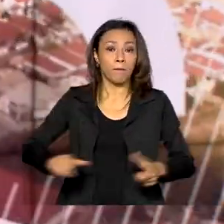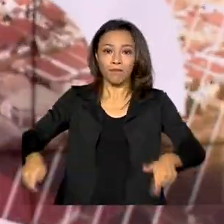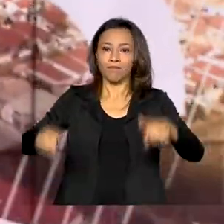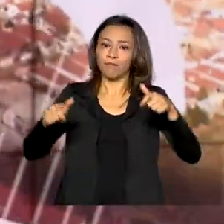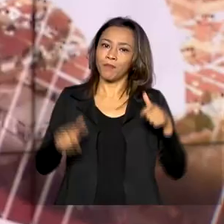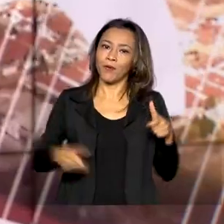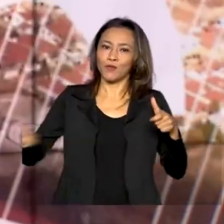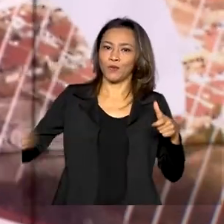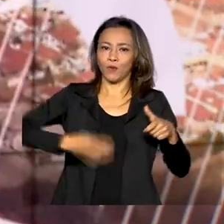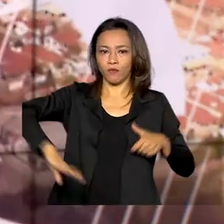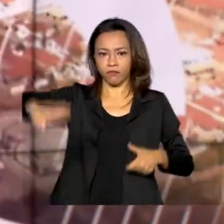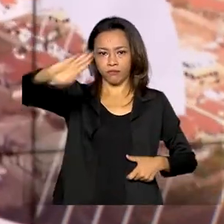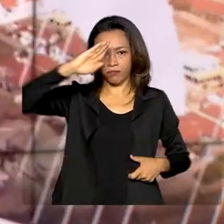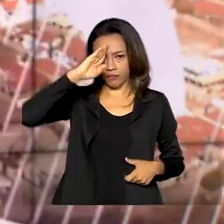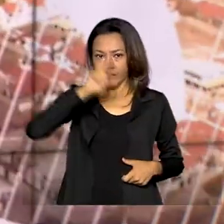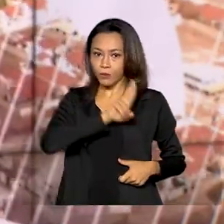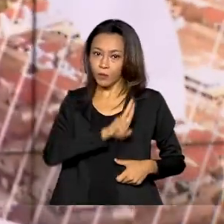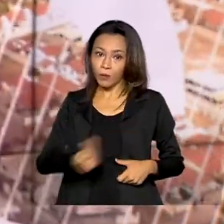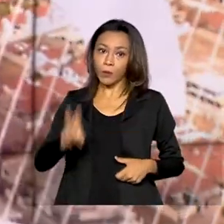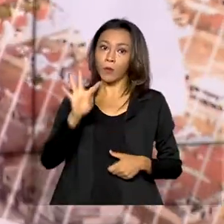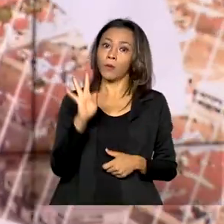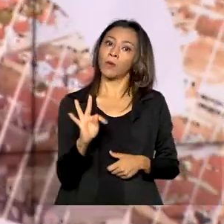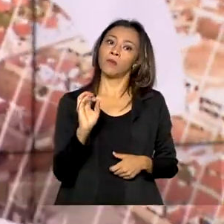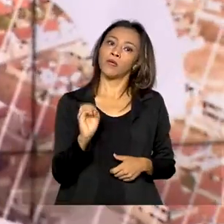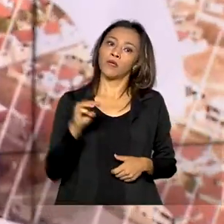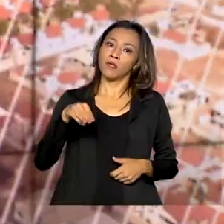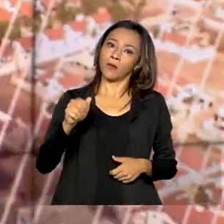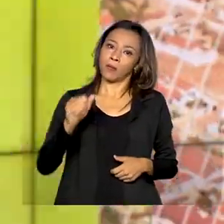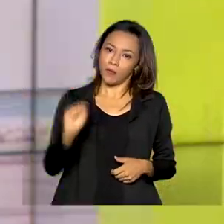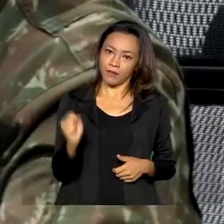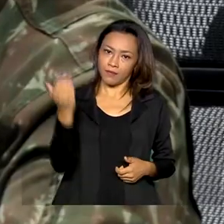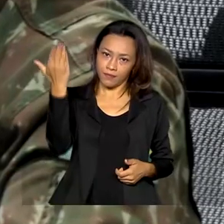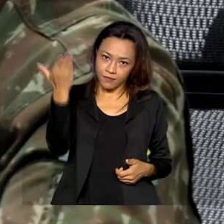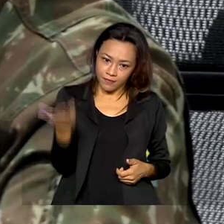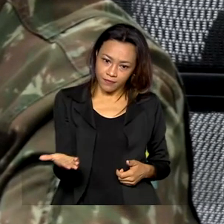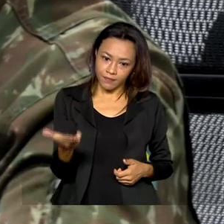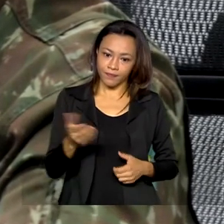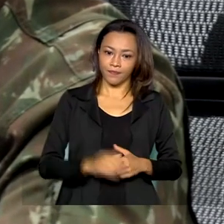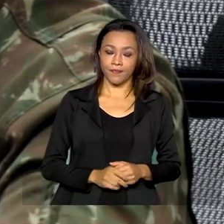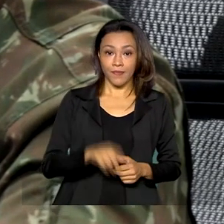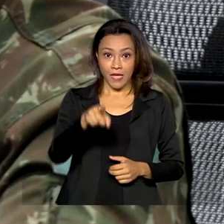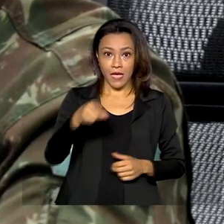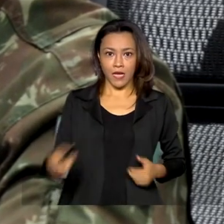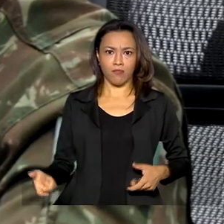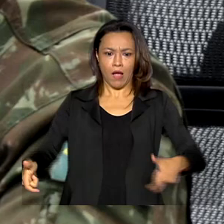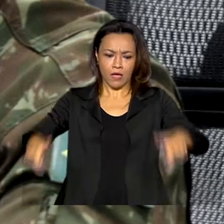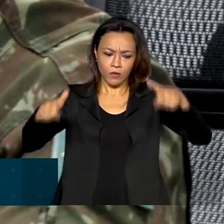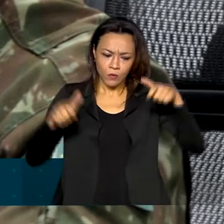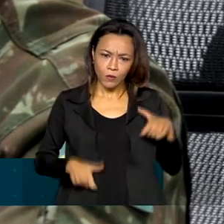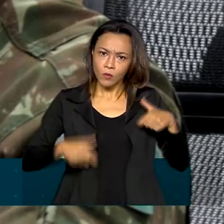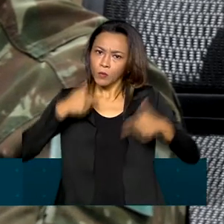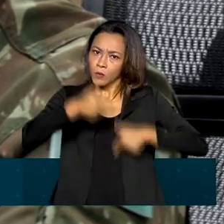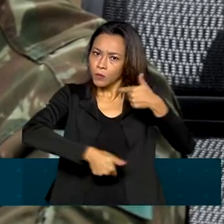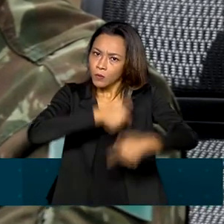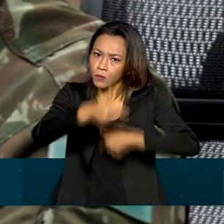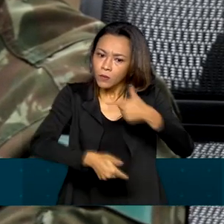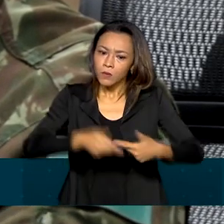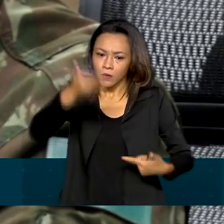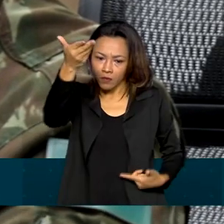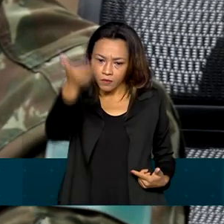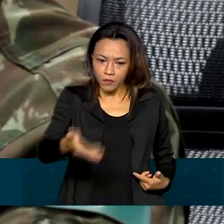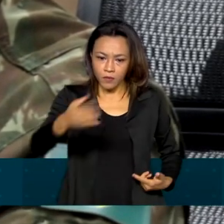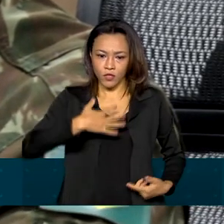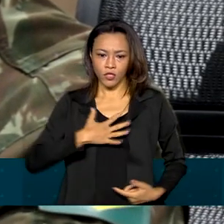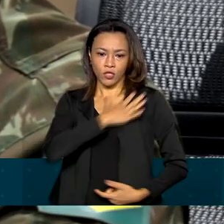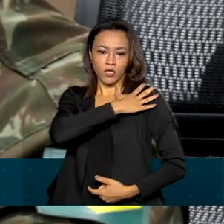do Sudeste, o general de exército Tomás Ribeiro Paiva. Quem assume o comando militar do Sudeste é o general